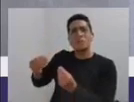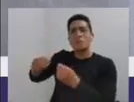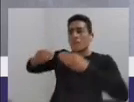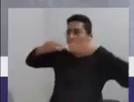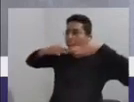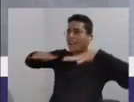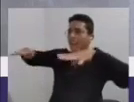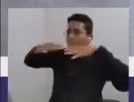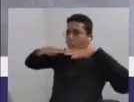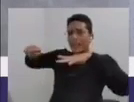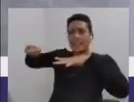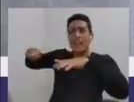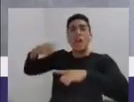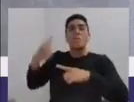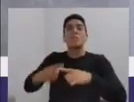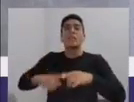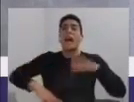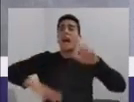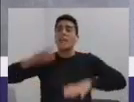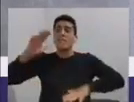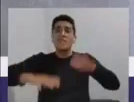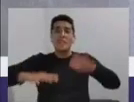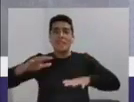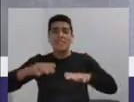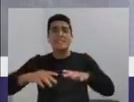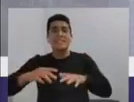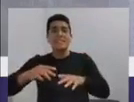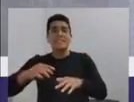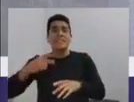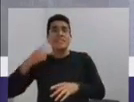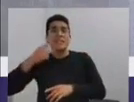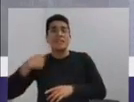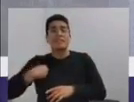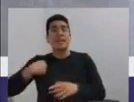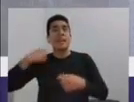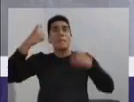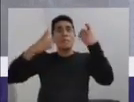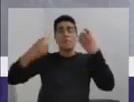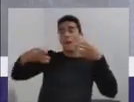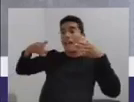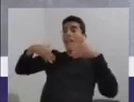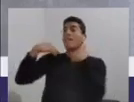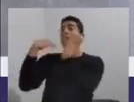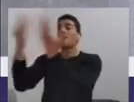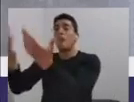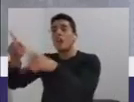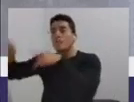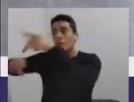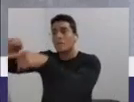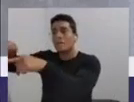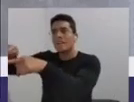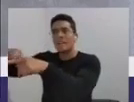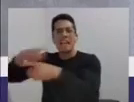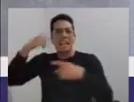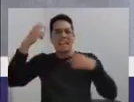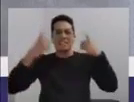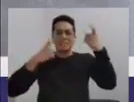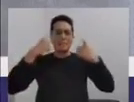em vez de se preocupar lá fora com a população, ela se preocupa com o requerimento